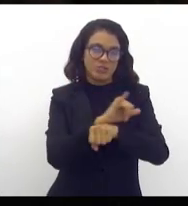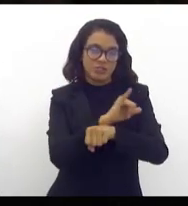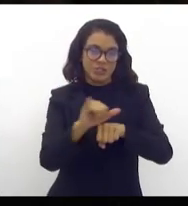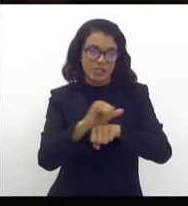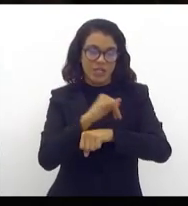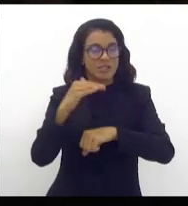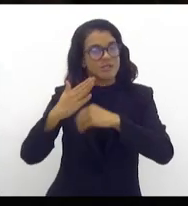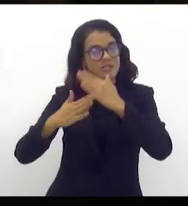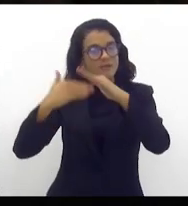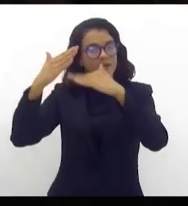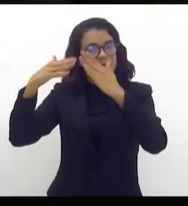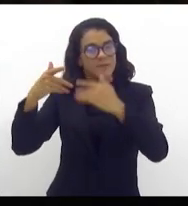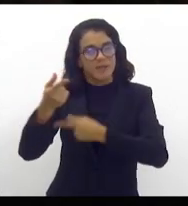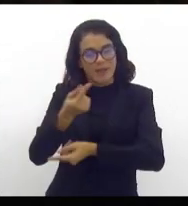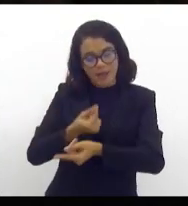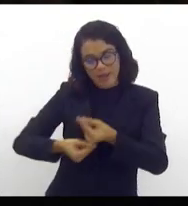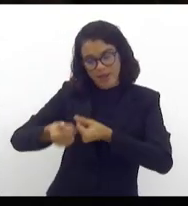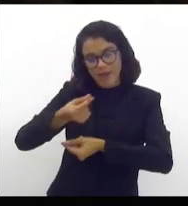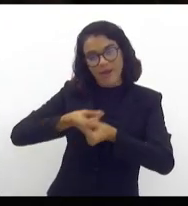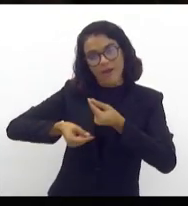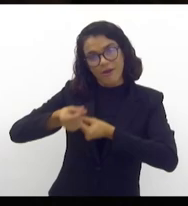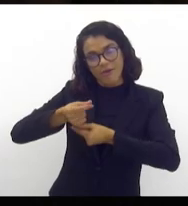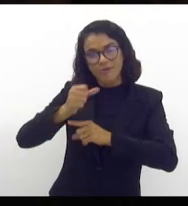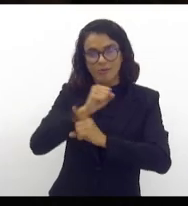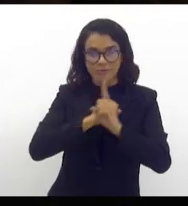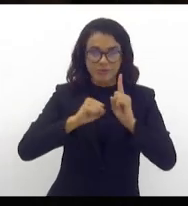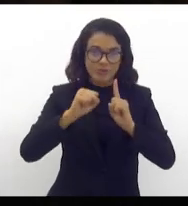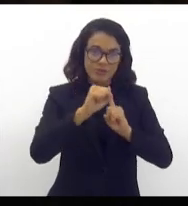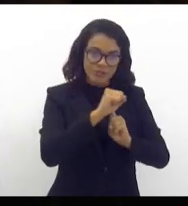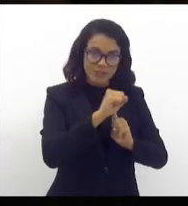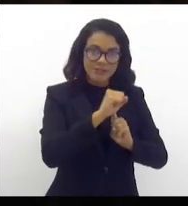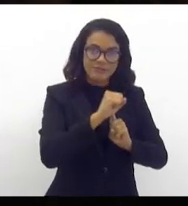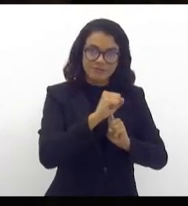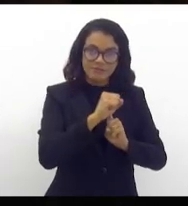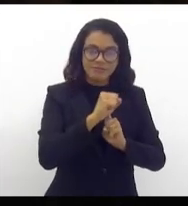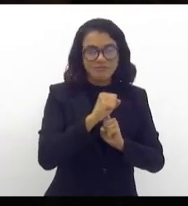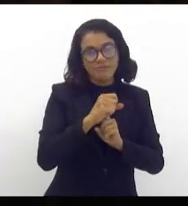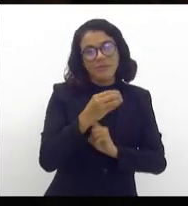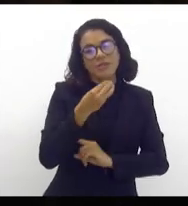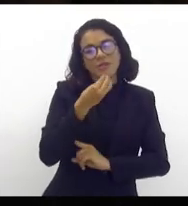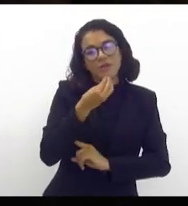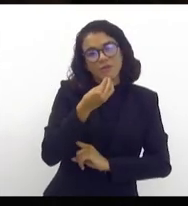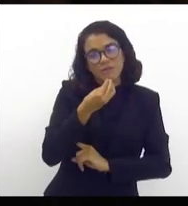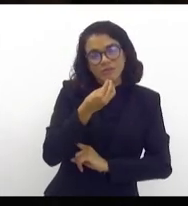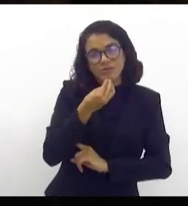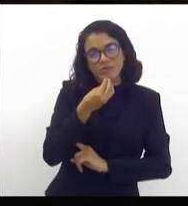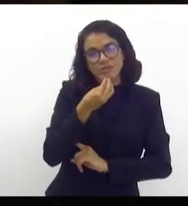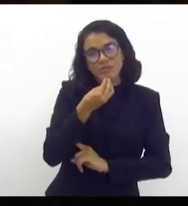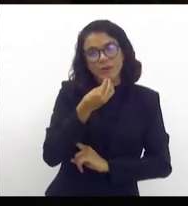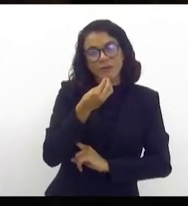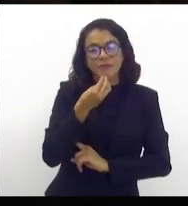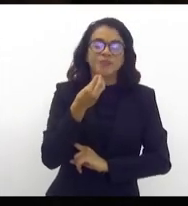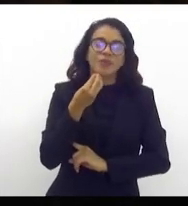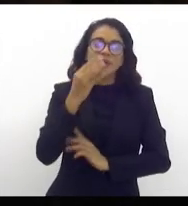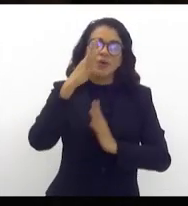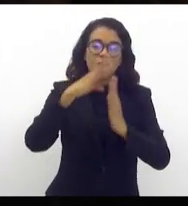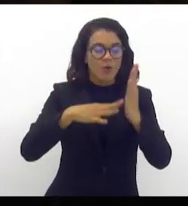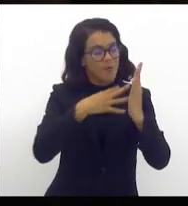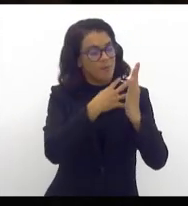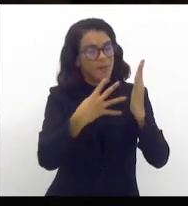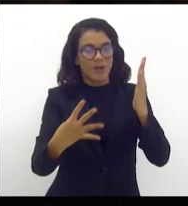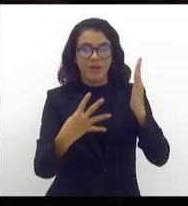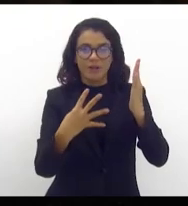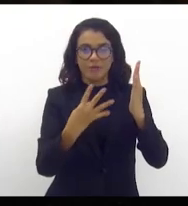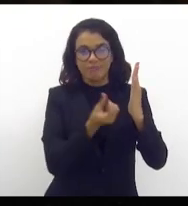Econômico e Social, que teria arrimado o Plano Plurianual.